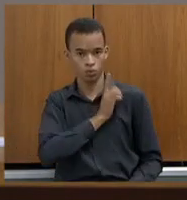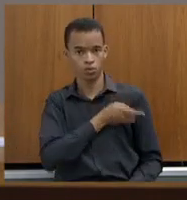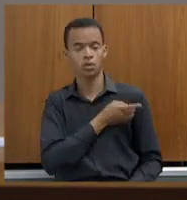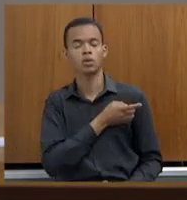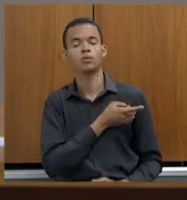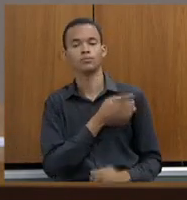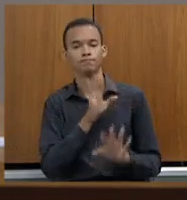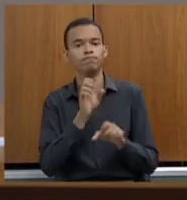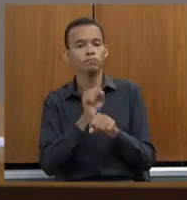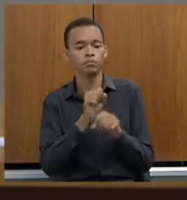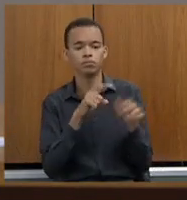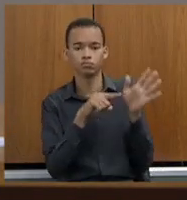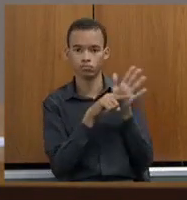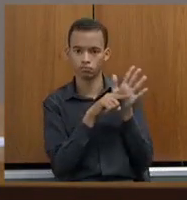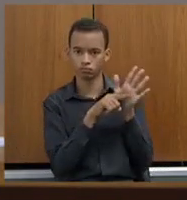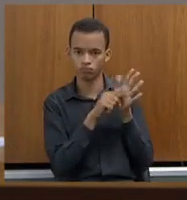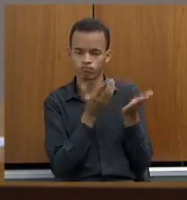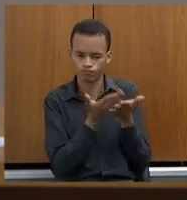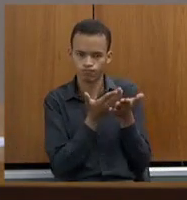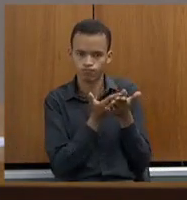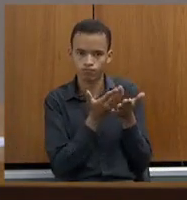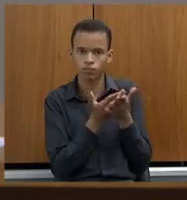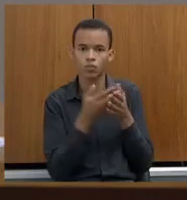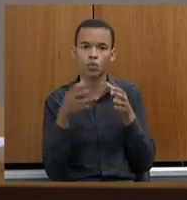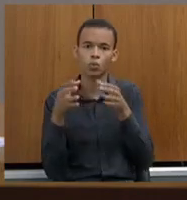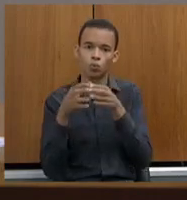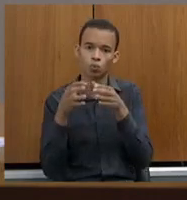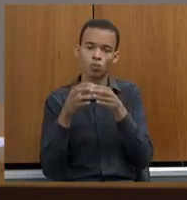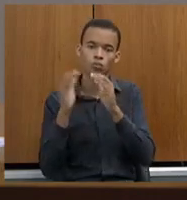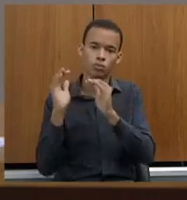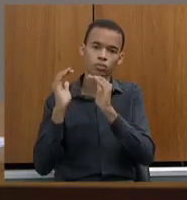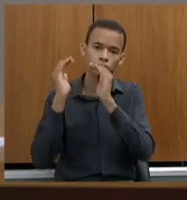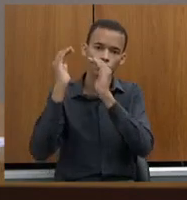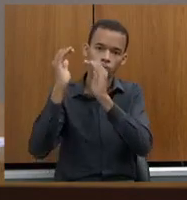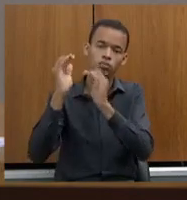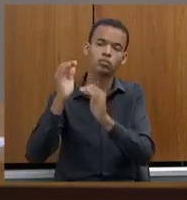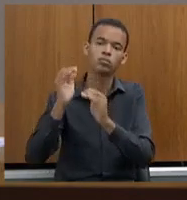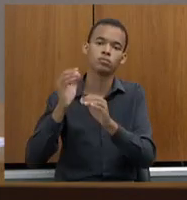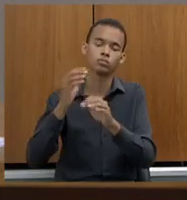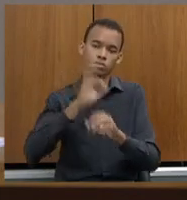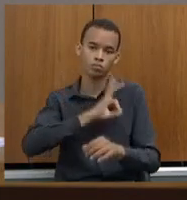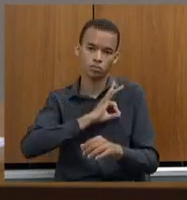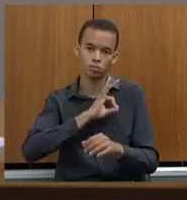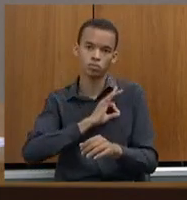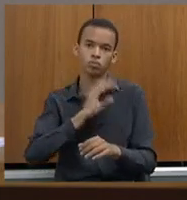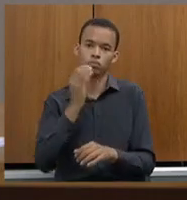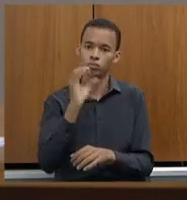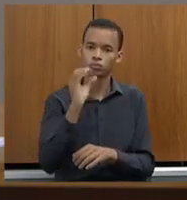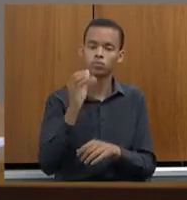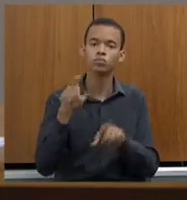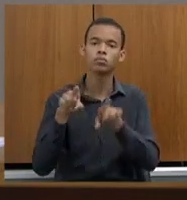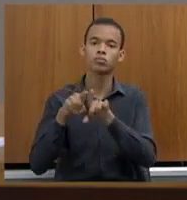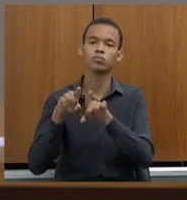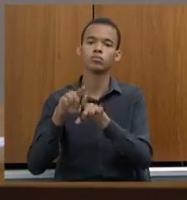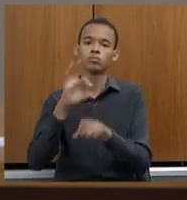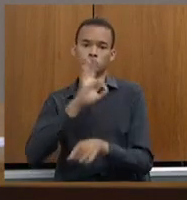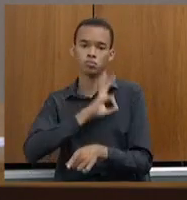assunto com a nossa superintendência de polícia técnico-científica e com a nossa superintendência de polícia judiciária.